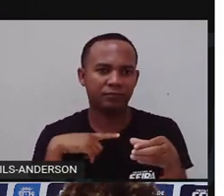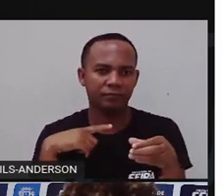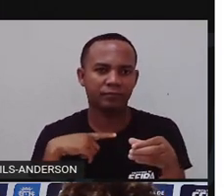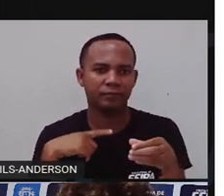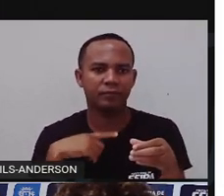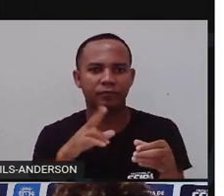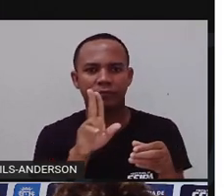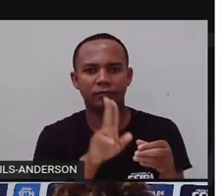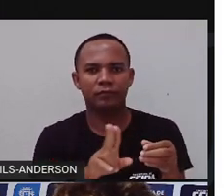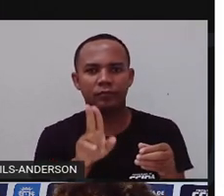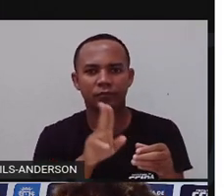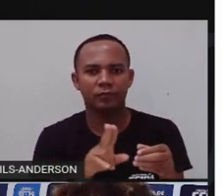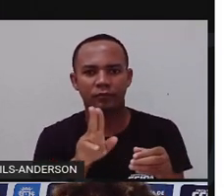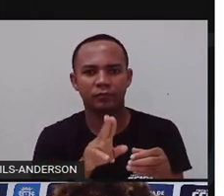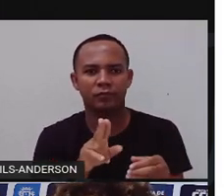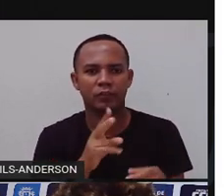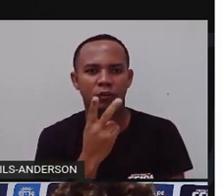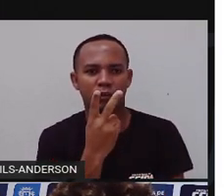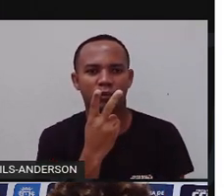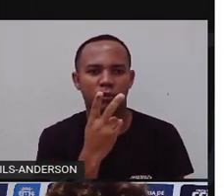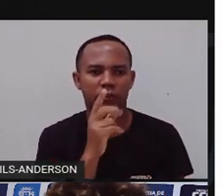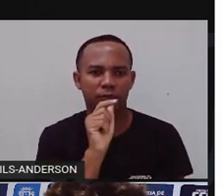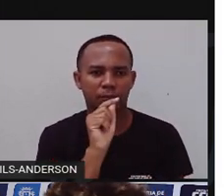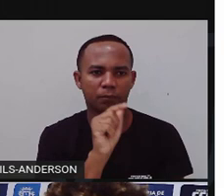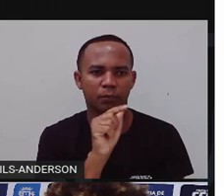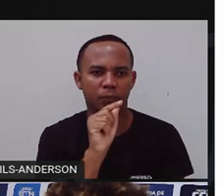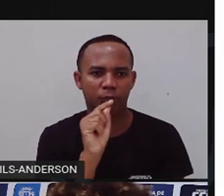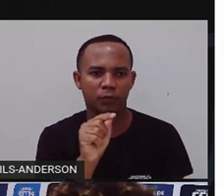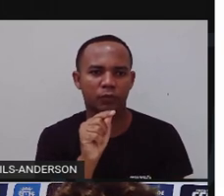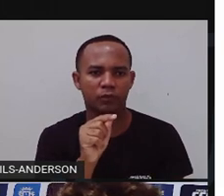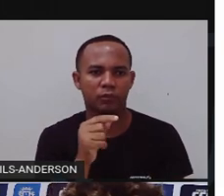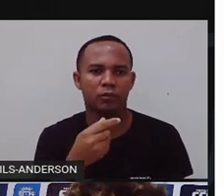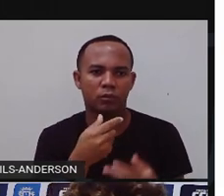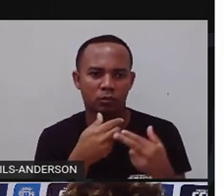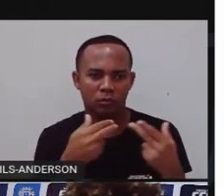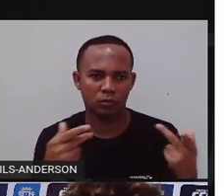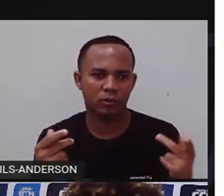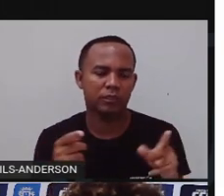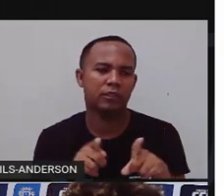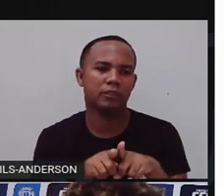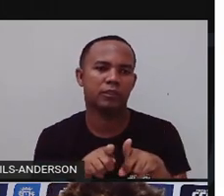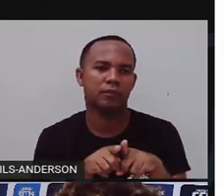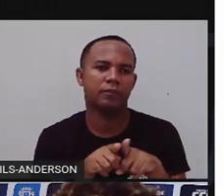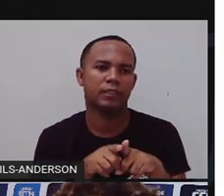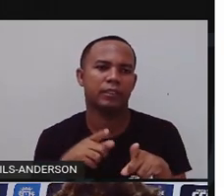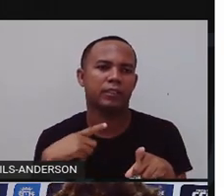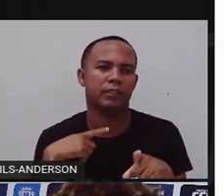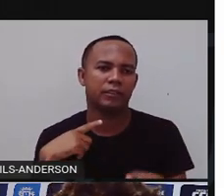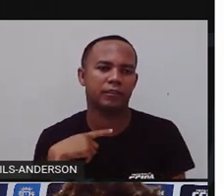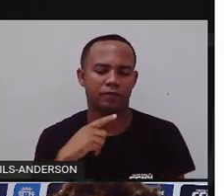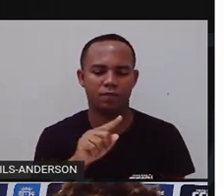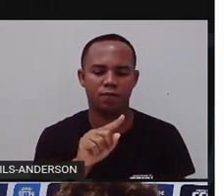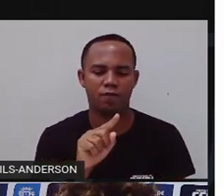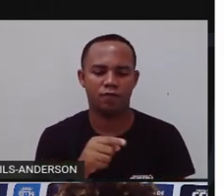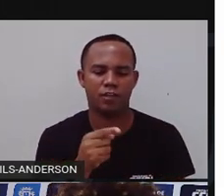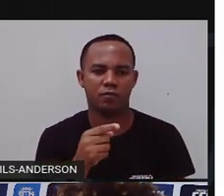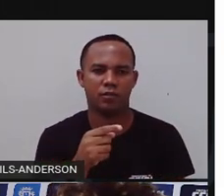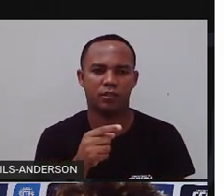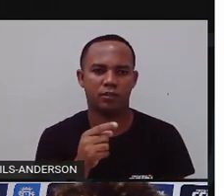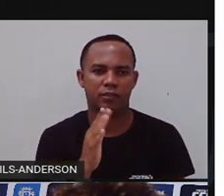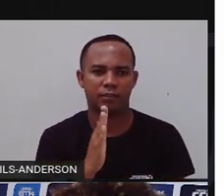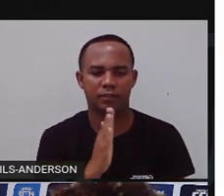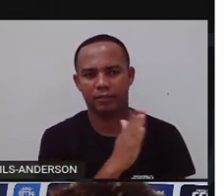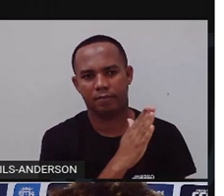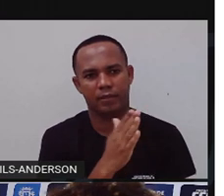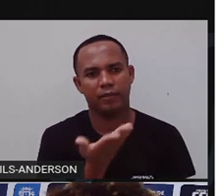eu vou usar o quê? Dois pontos. E dentro dessa lista de coisas, vou usar o quê? A vírgula para separar. E se eu